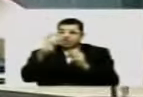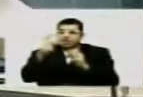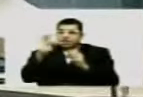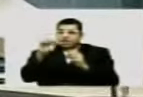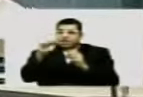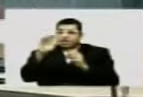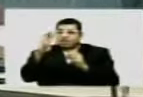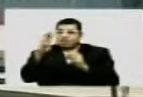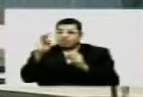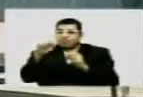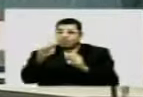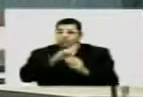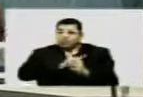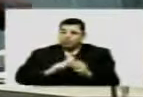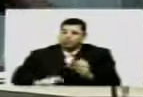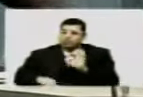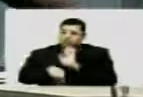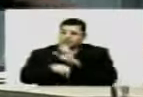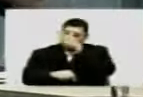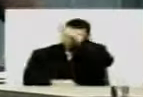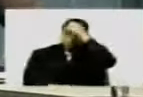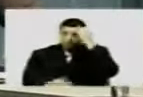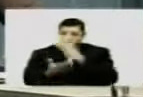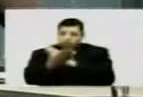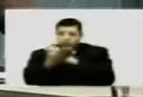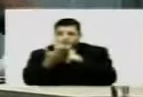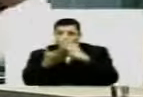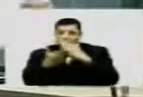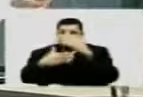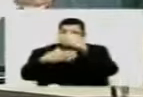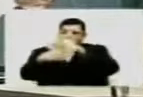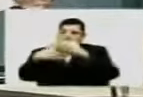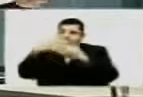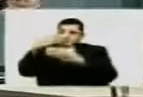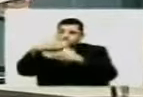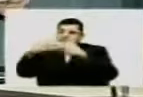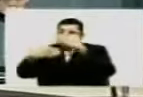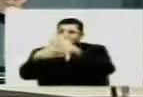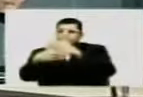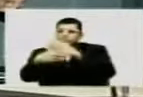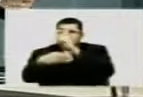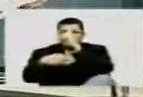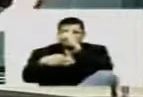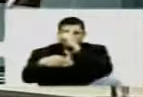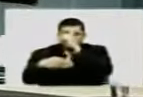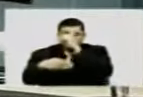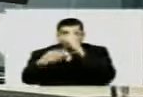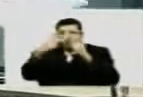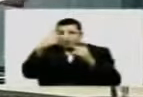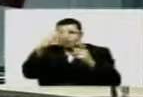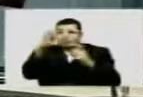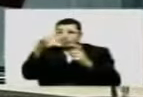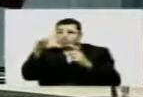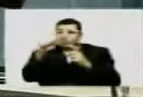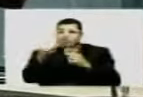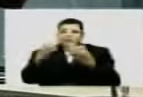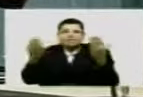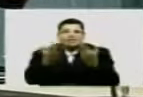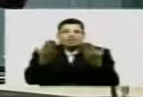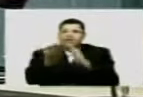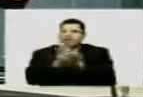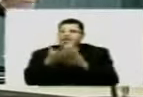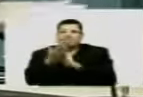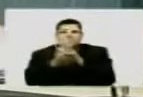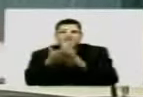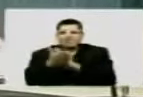O governo do estado do Amazonas iniciou a obra de um hospital público no município de Tabatinga,